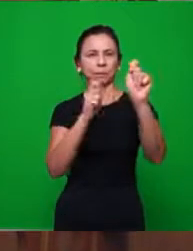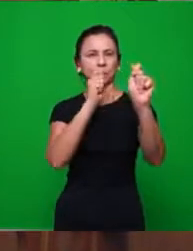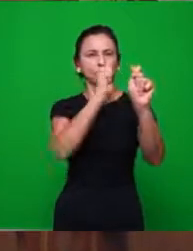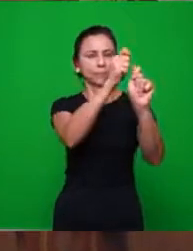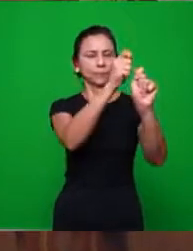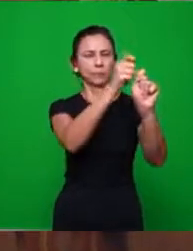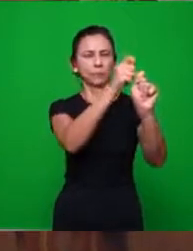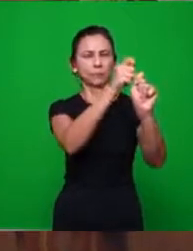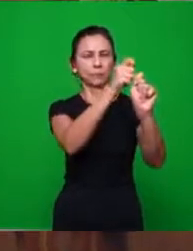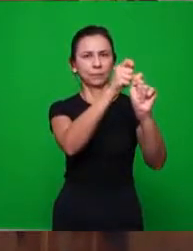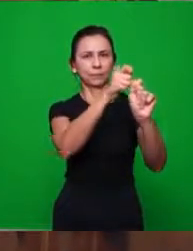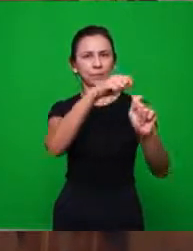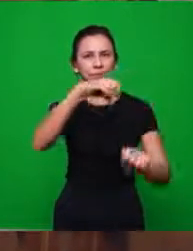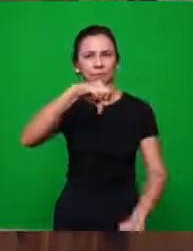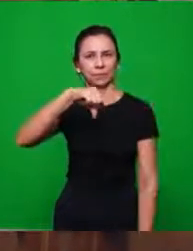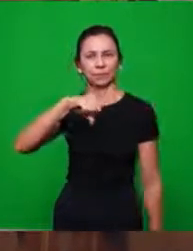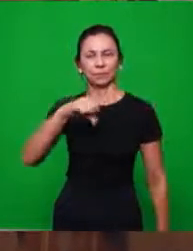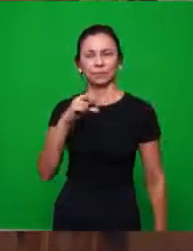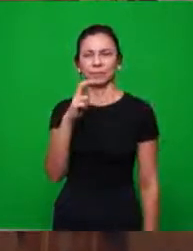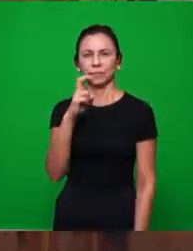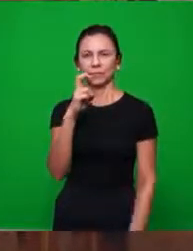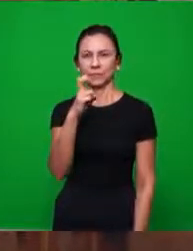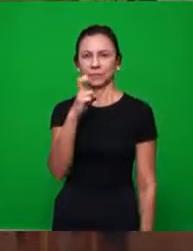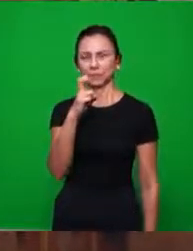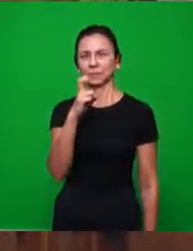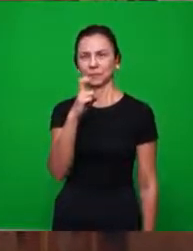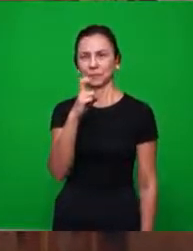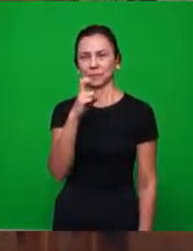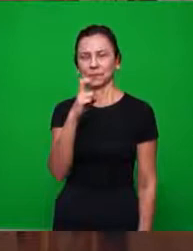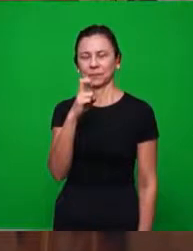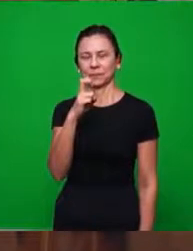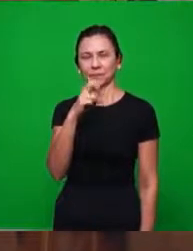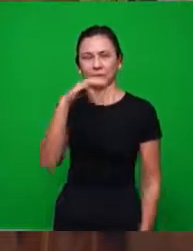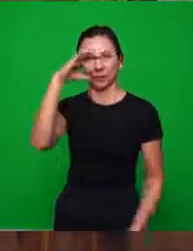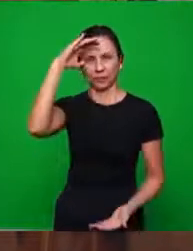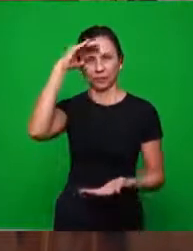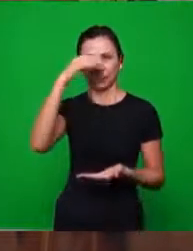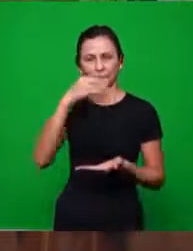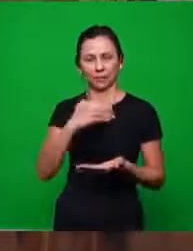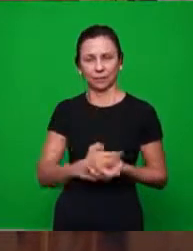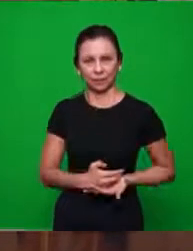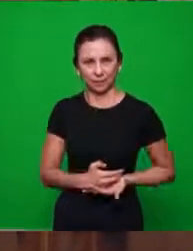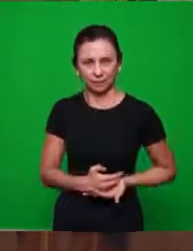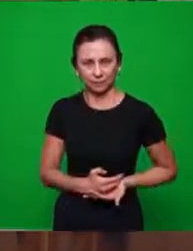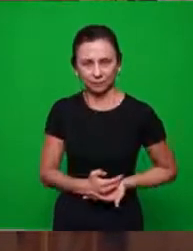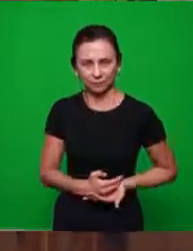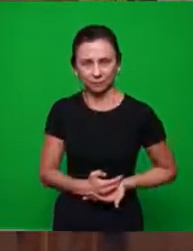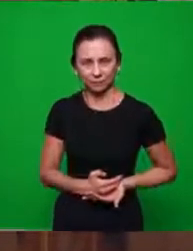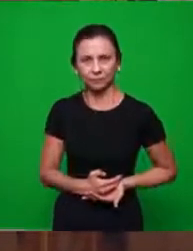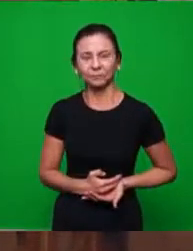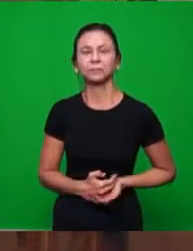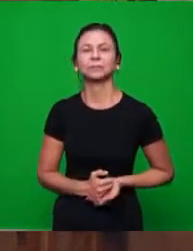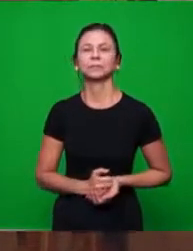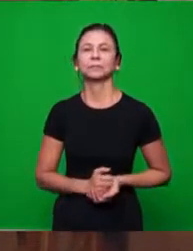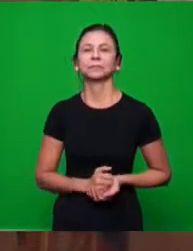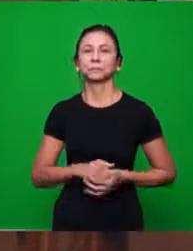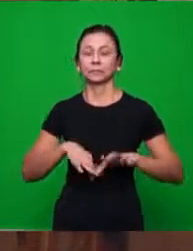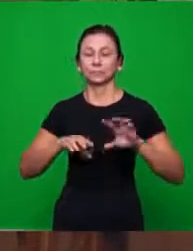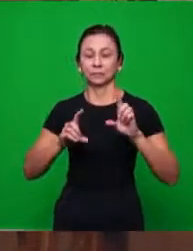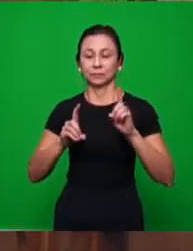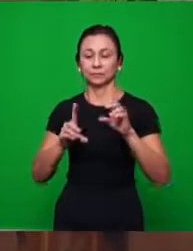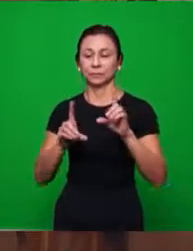95 teses, das quais quatro foram substanciais a doutrina pela qual